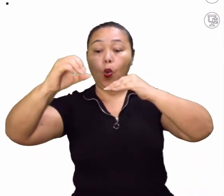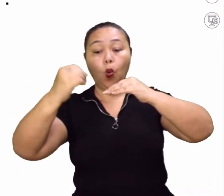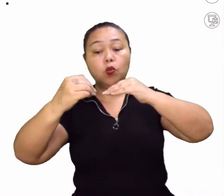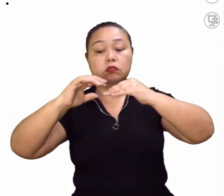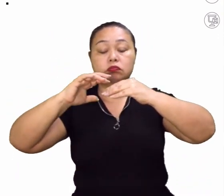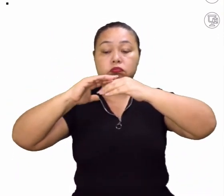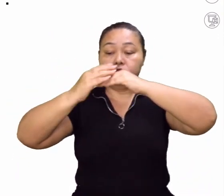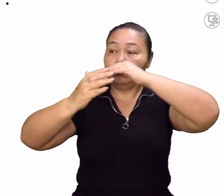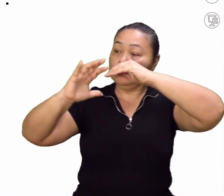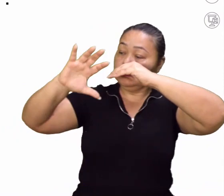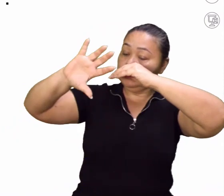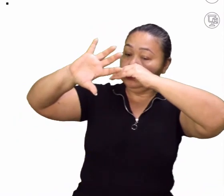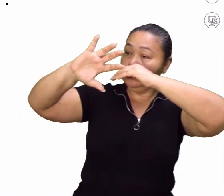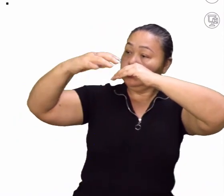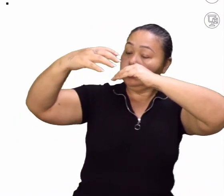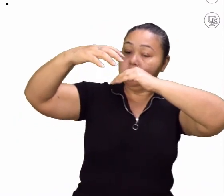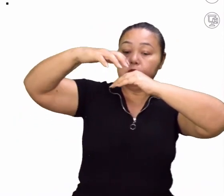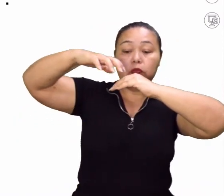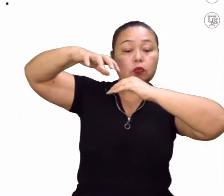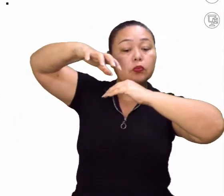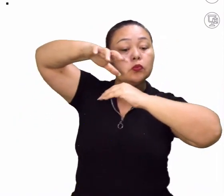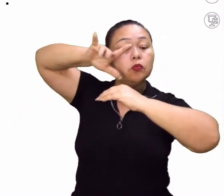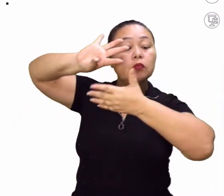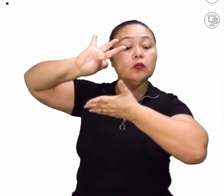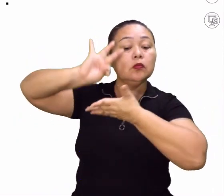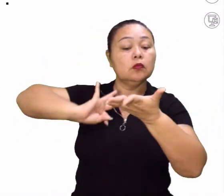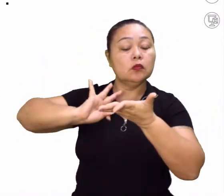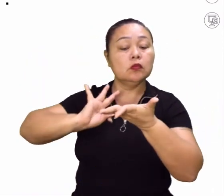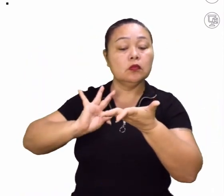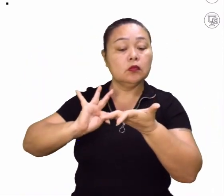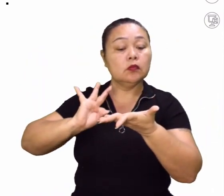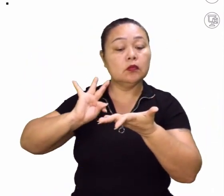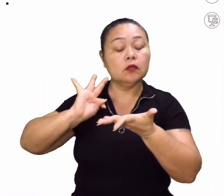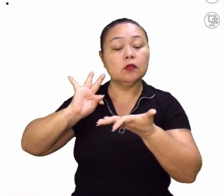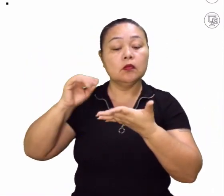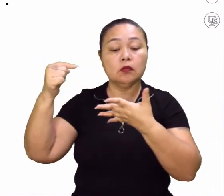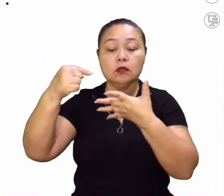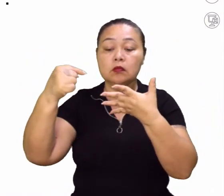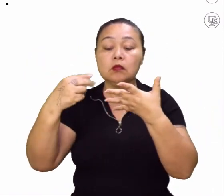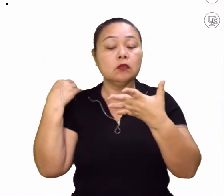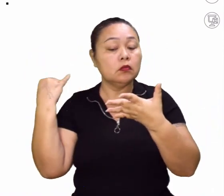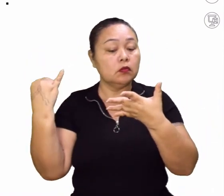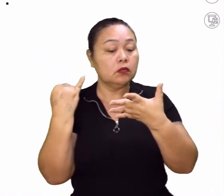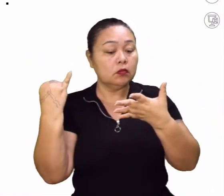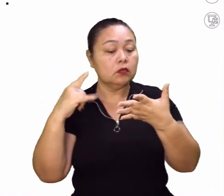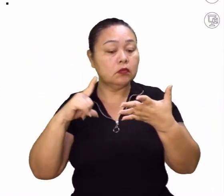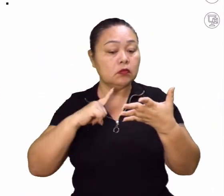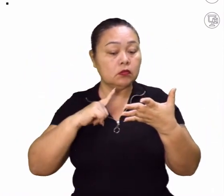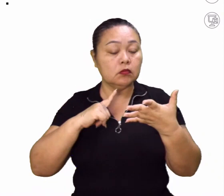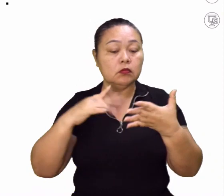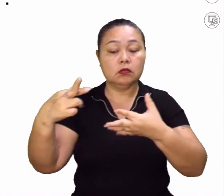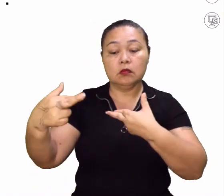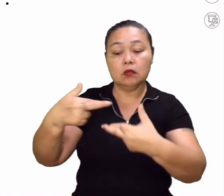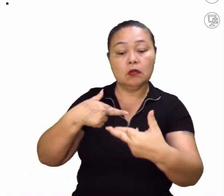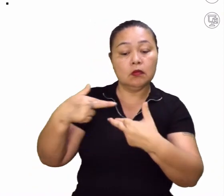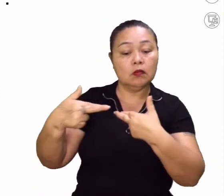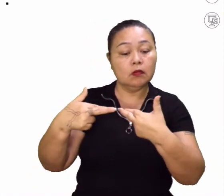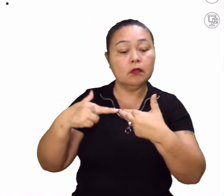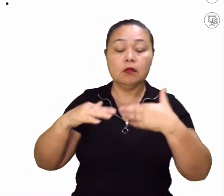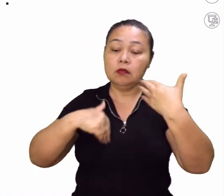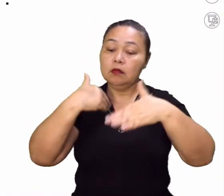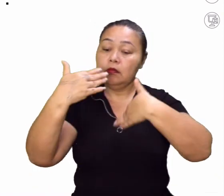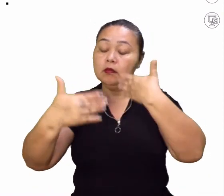ou satélites. O texto aponta para aspectos importantes que podem ser